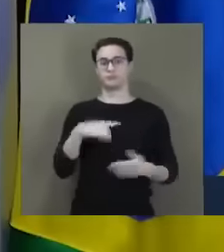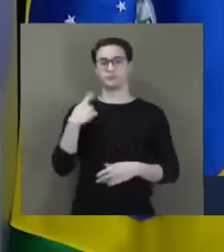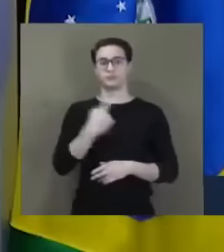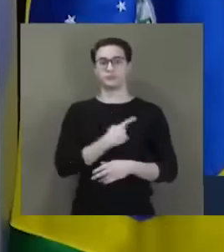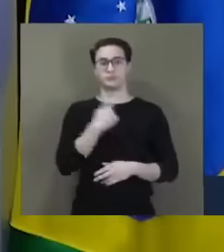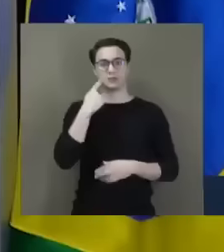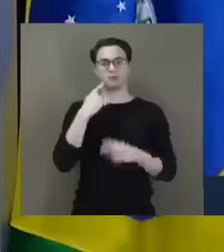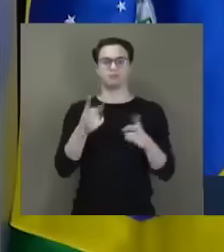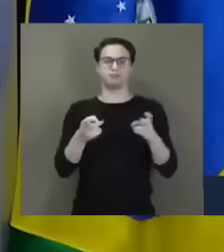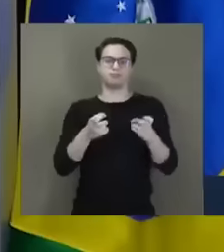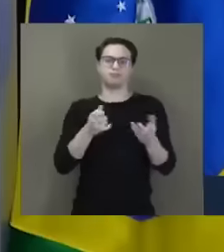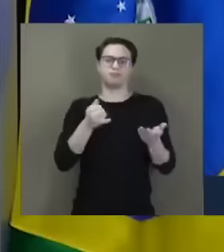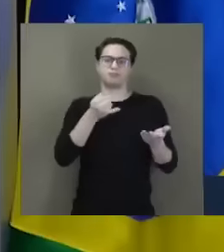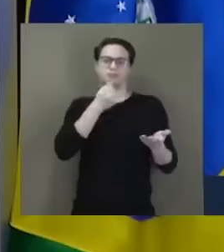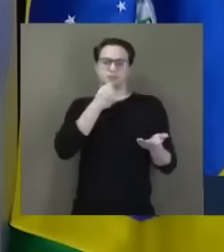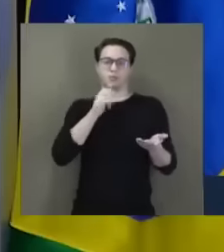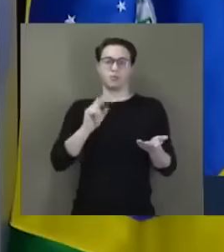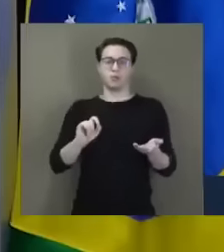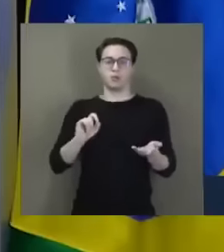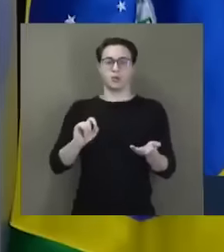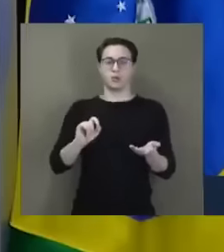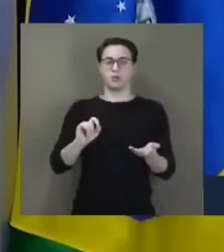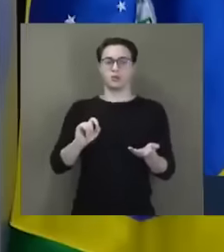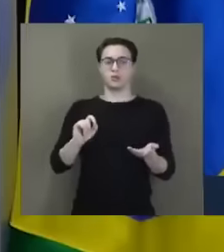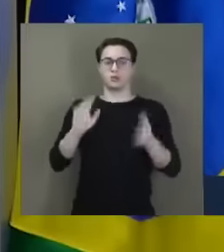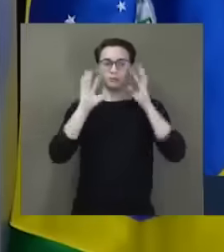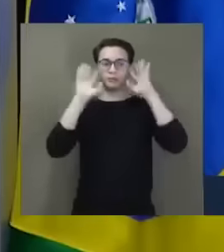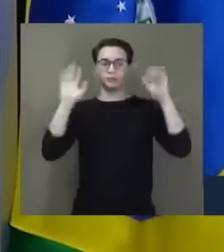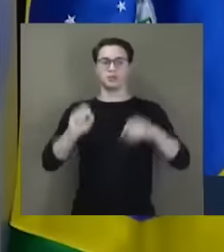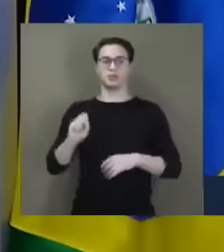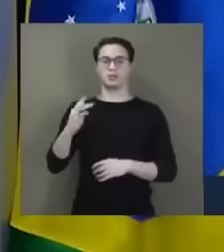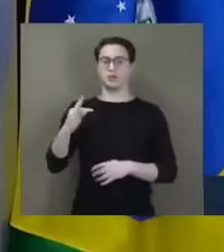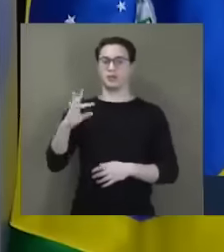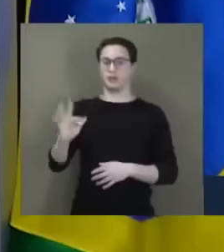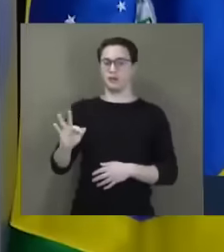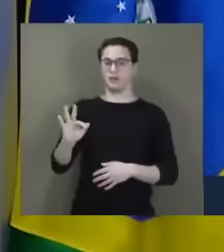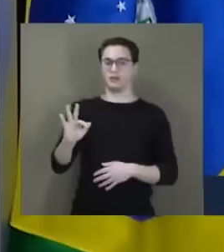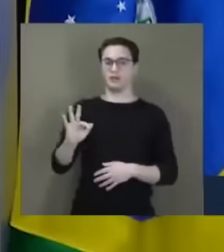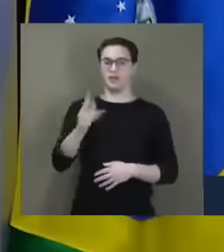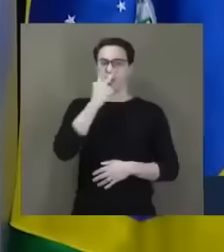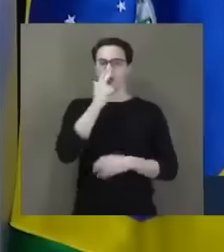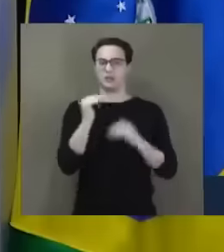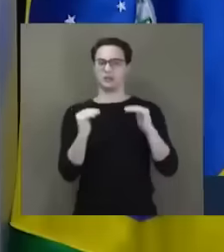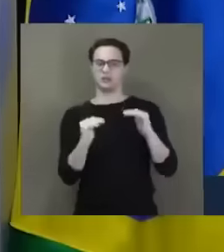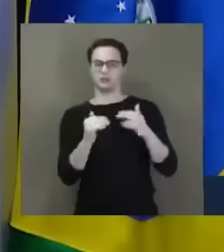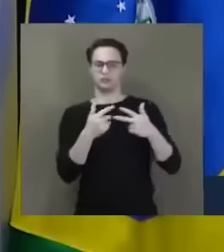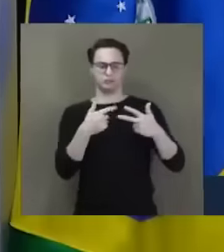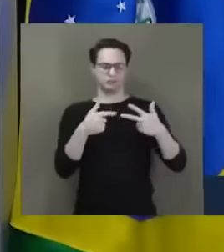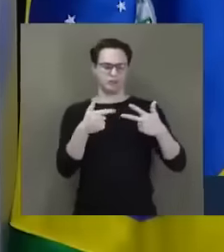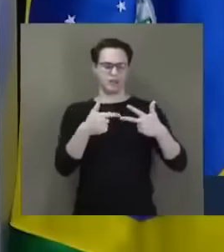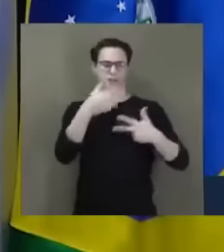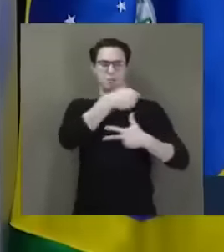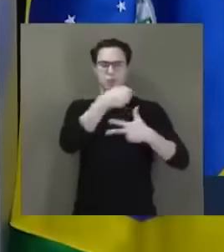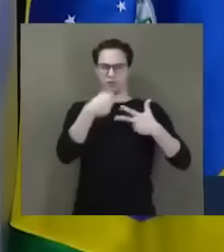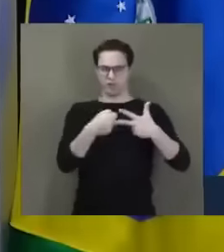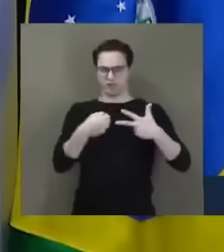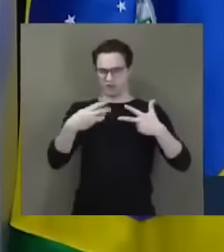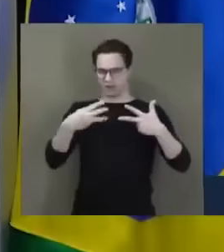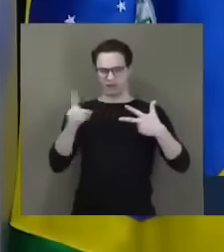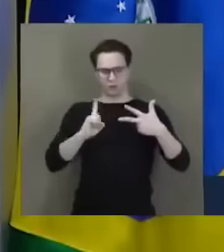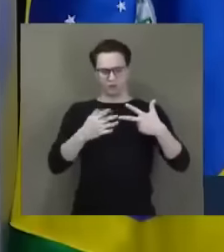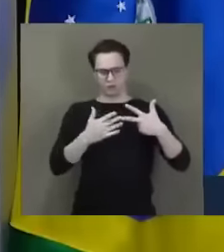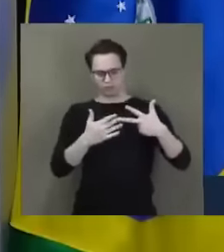a Suprema Corte se torna instrumento das oligarquias regionais que querem subjulgar o país ao seu jogo de corrupção